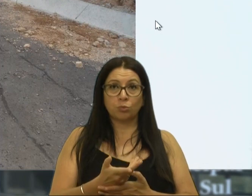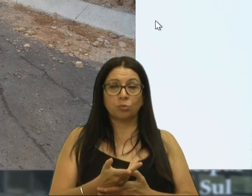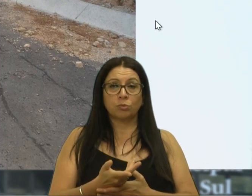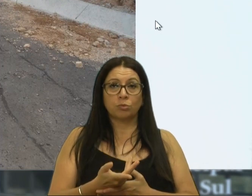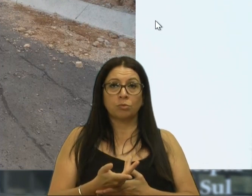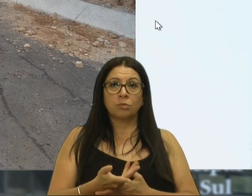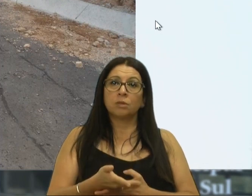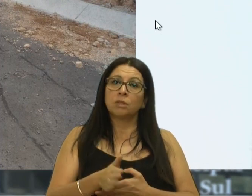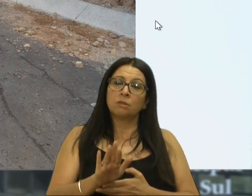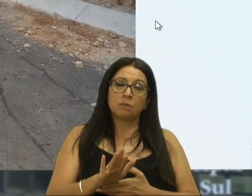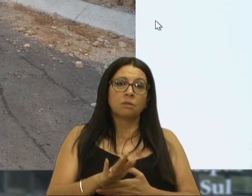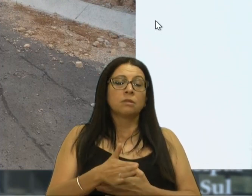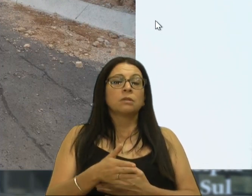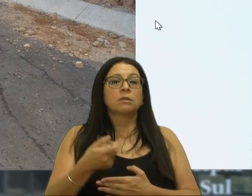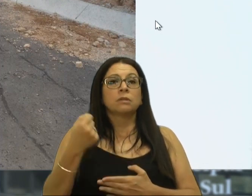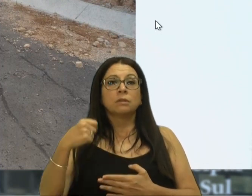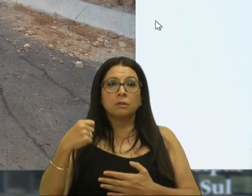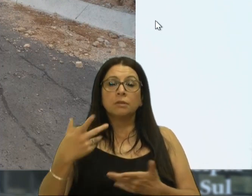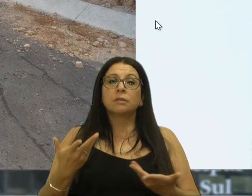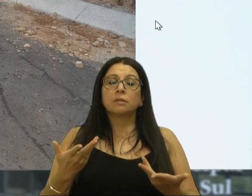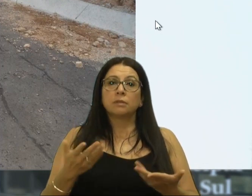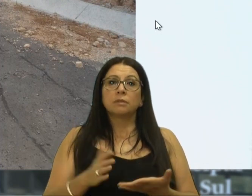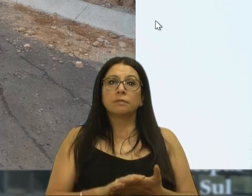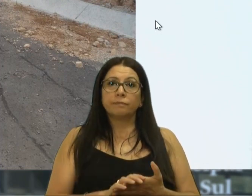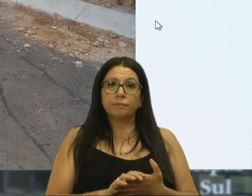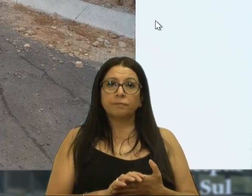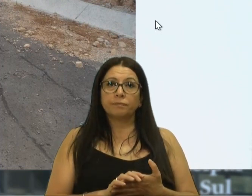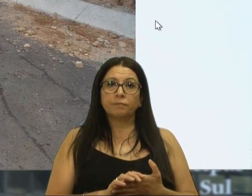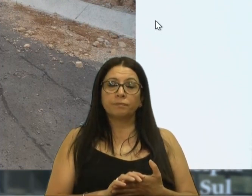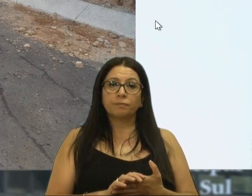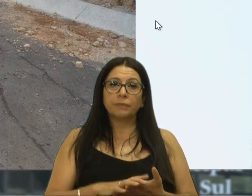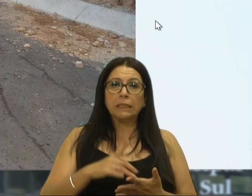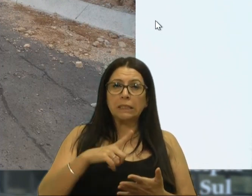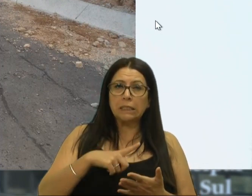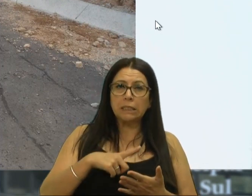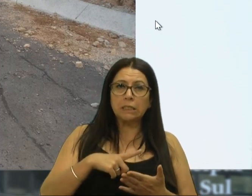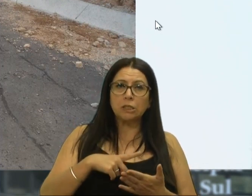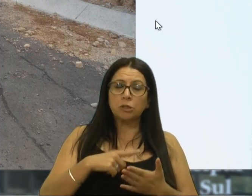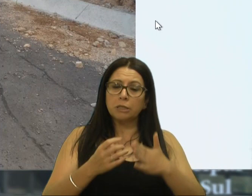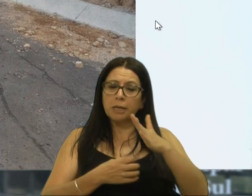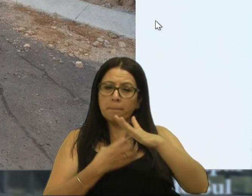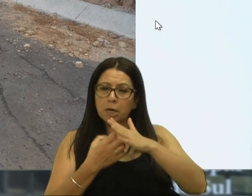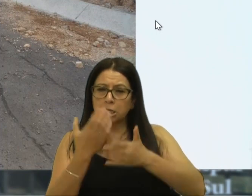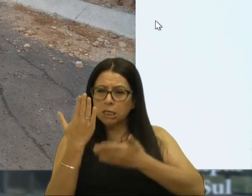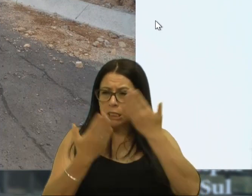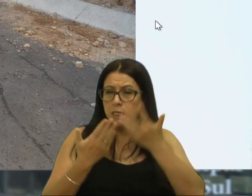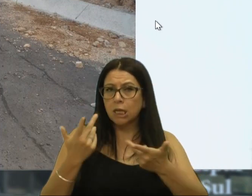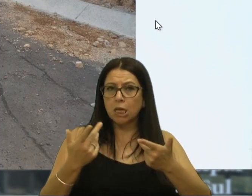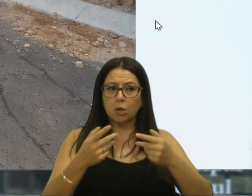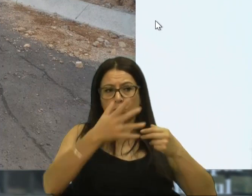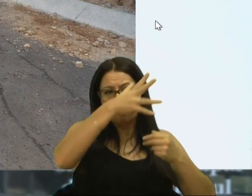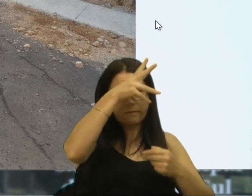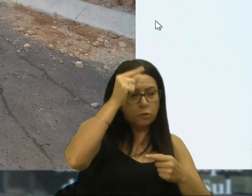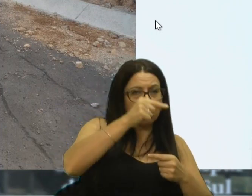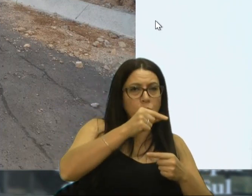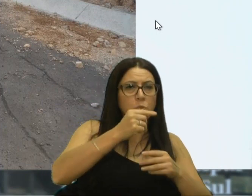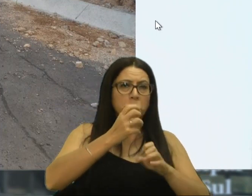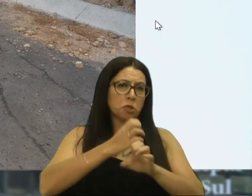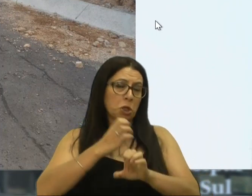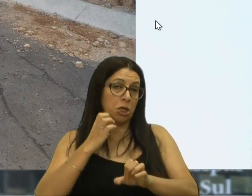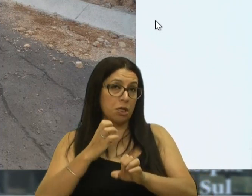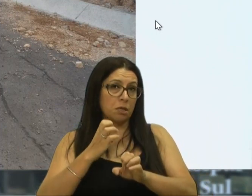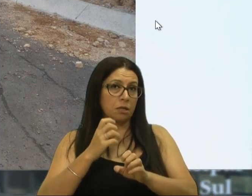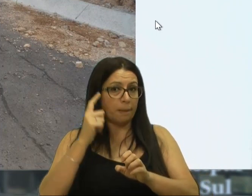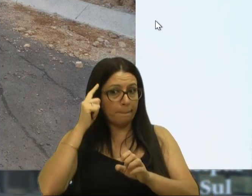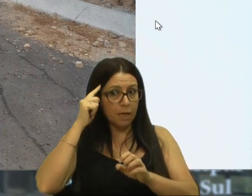vezes, é necessário, quando haja uma licitação entre prefeitura, engenharia, que